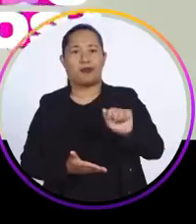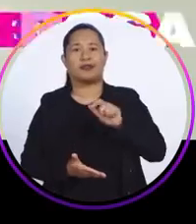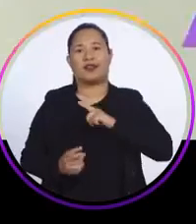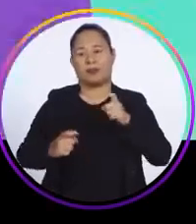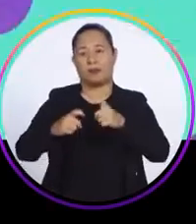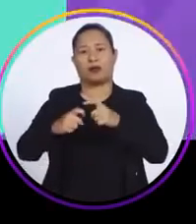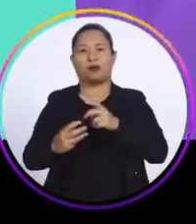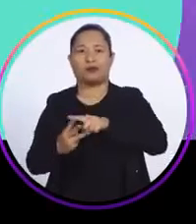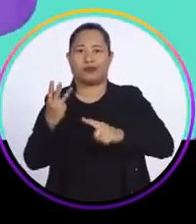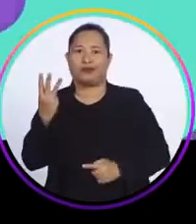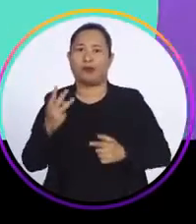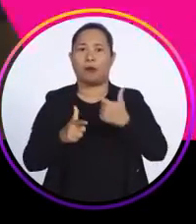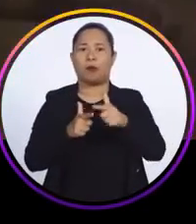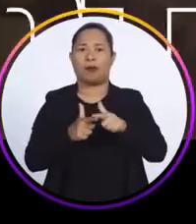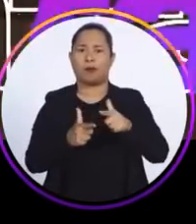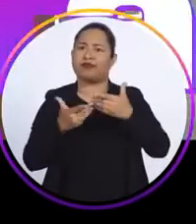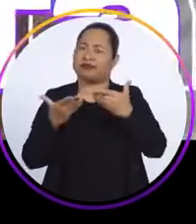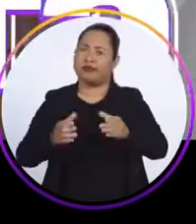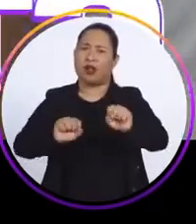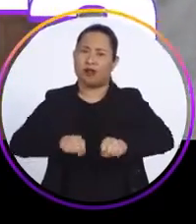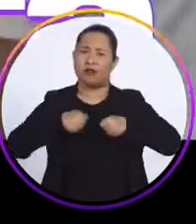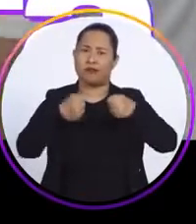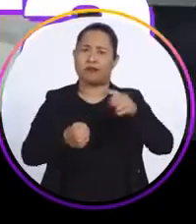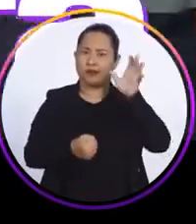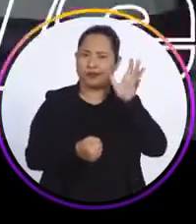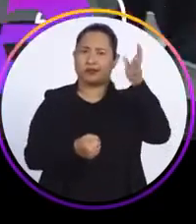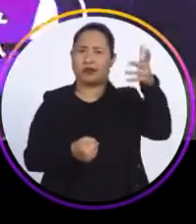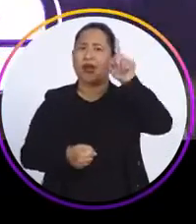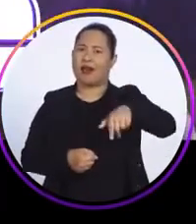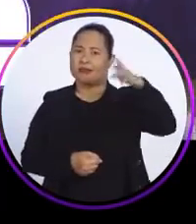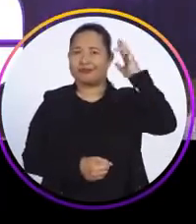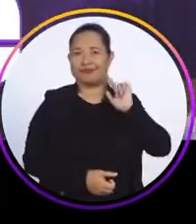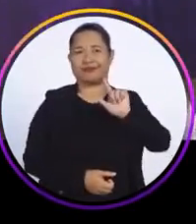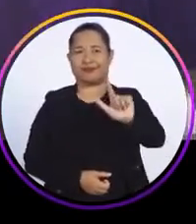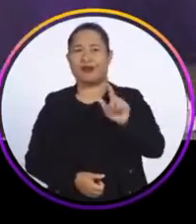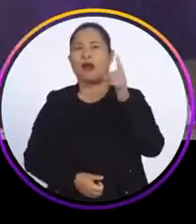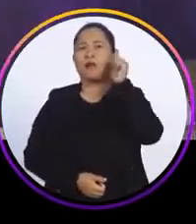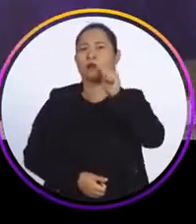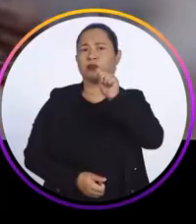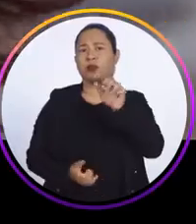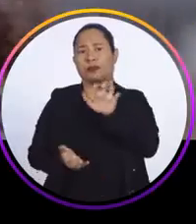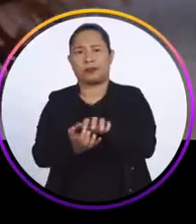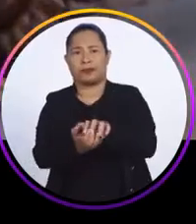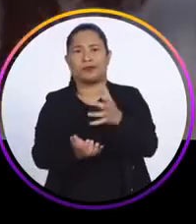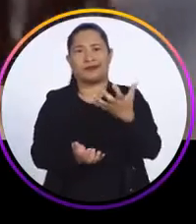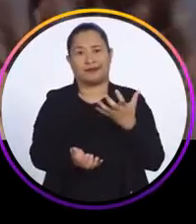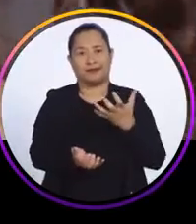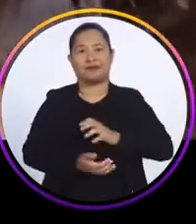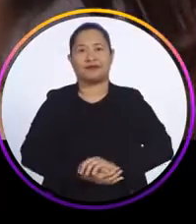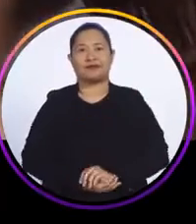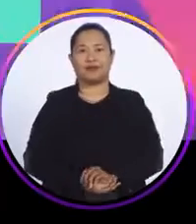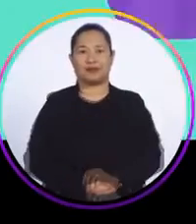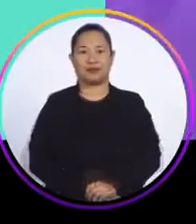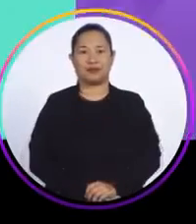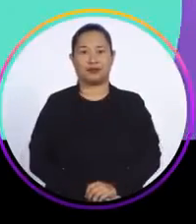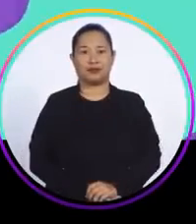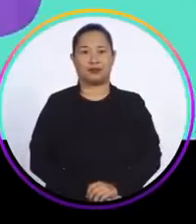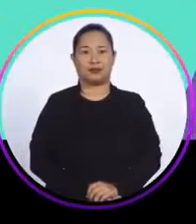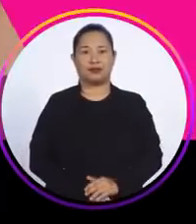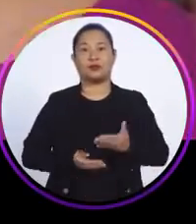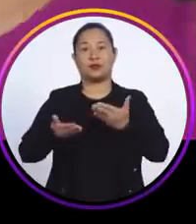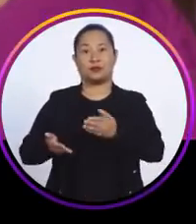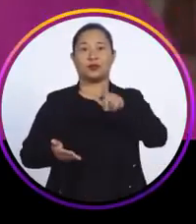três médicos. Problemas? Ela enfrenta e resolve. É Raquel, a mulher que Pernambuco quer.